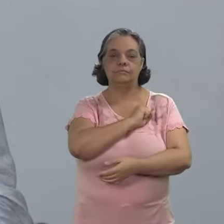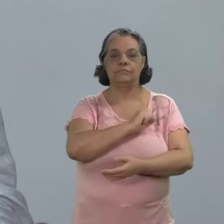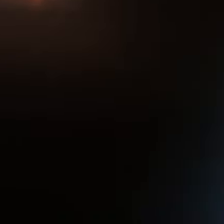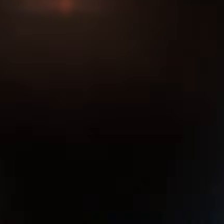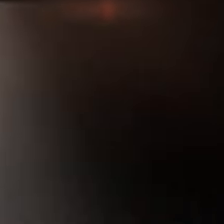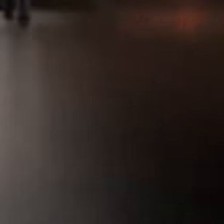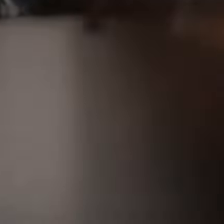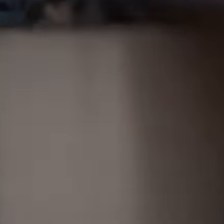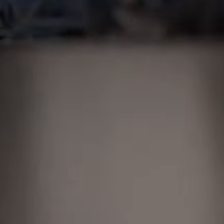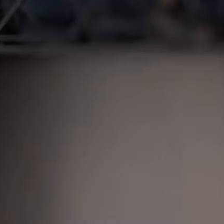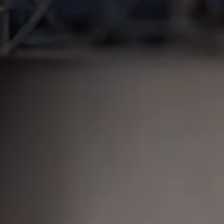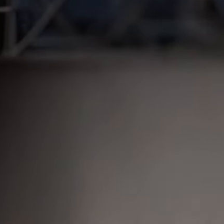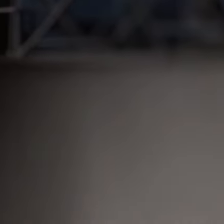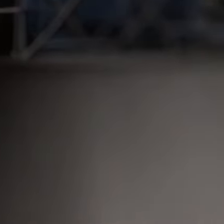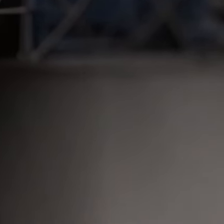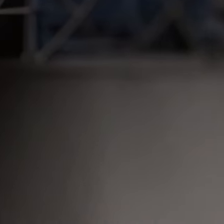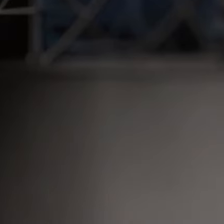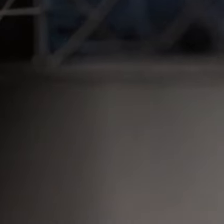volta já